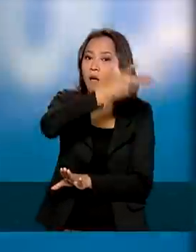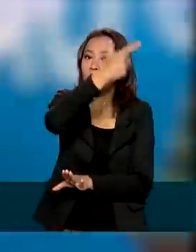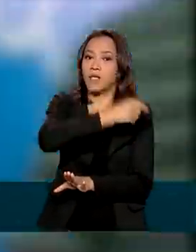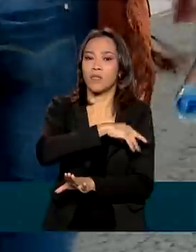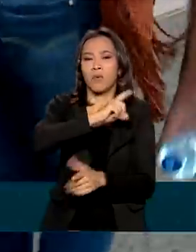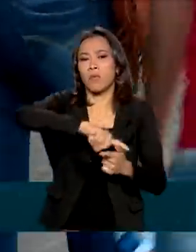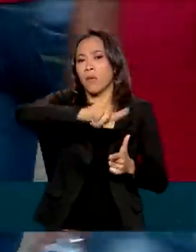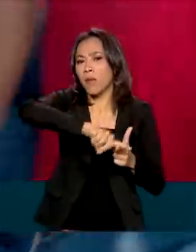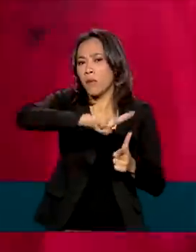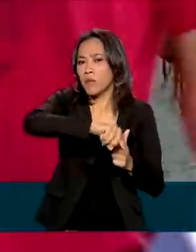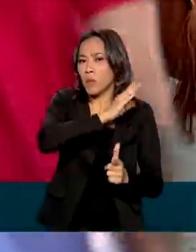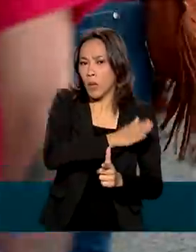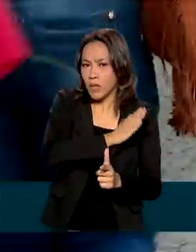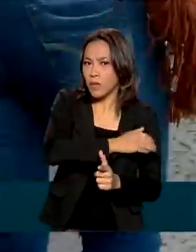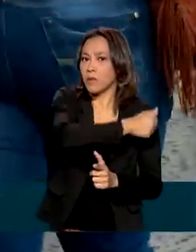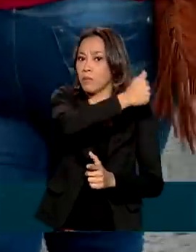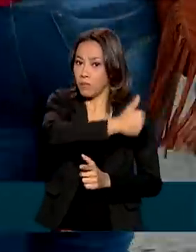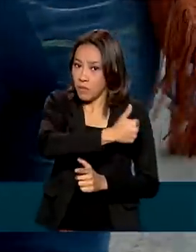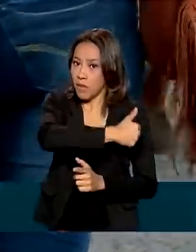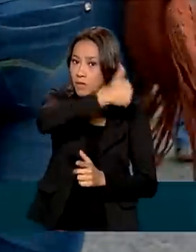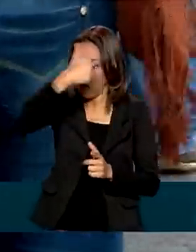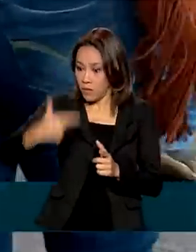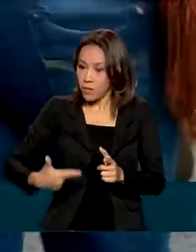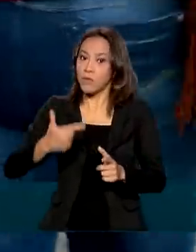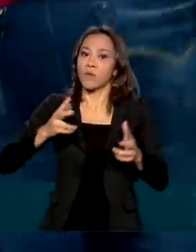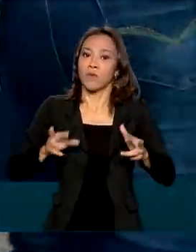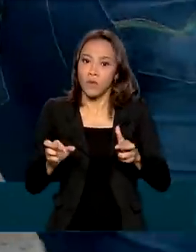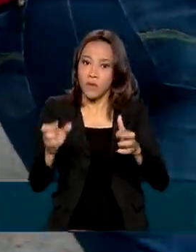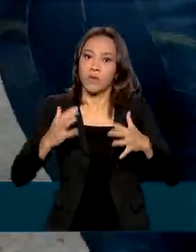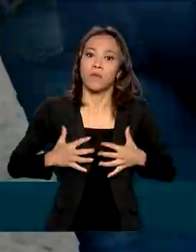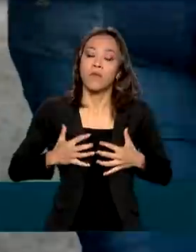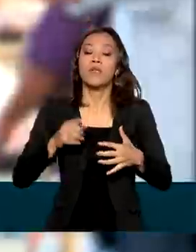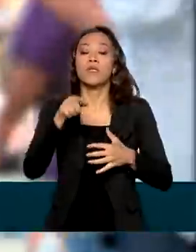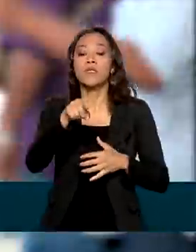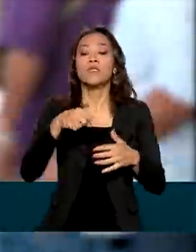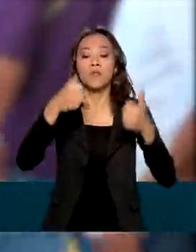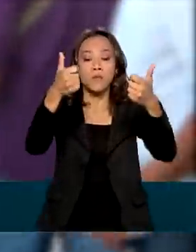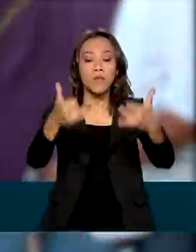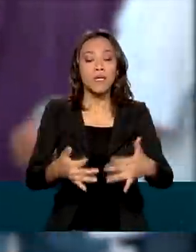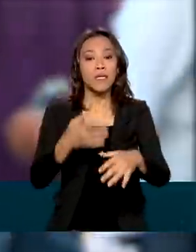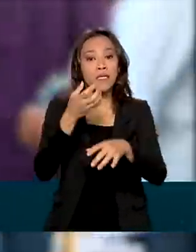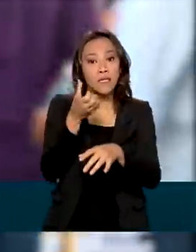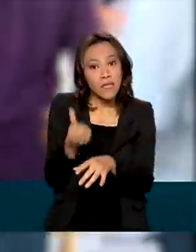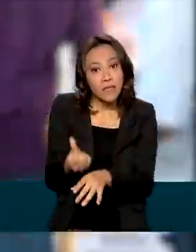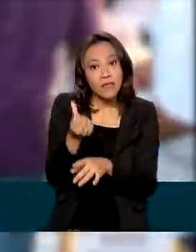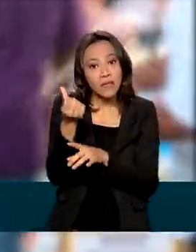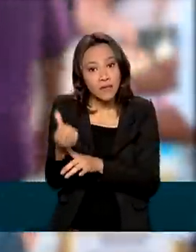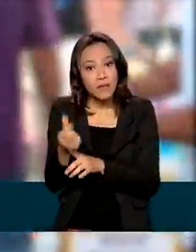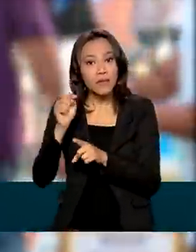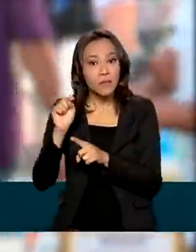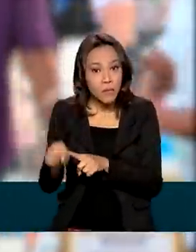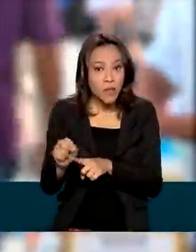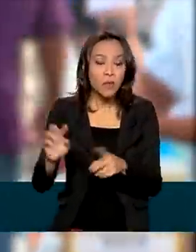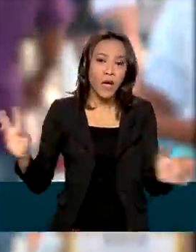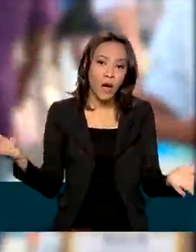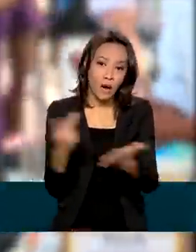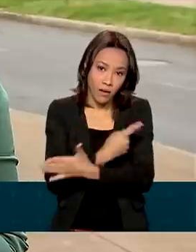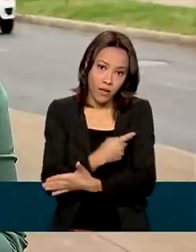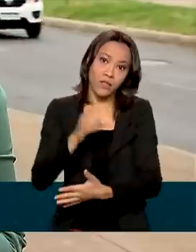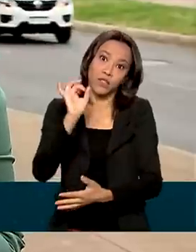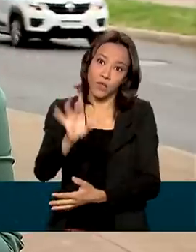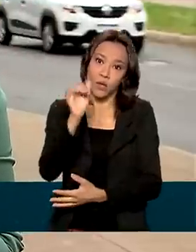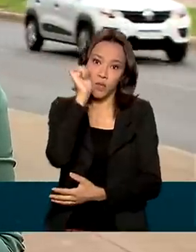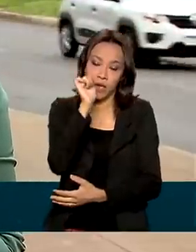cardíacos. Para 2021, o Inca estima mais de 66 mil novos casos da doença só em mulheres.